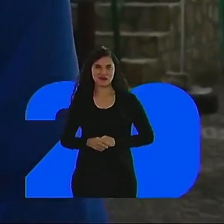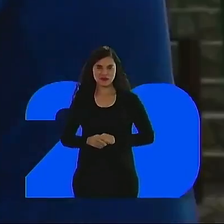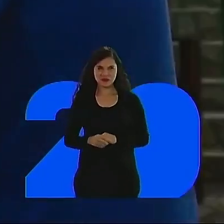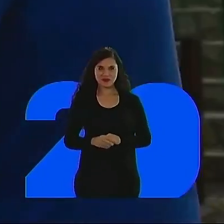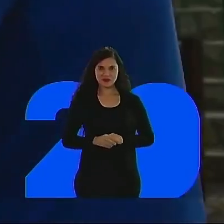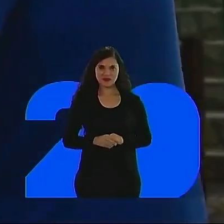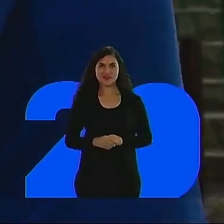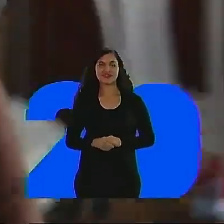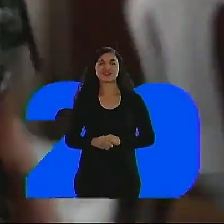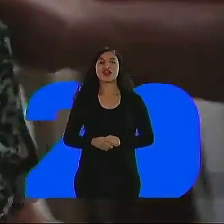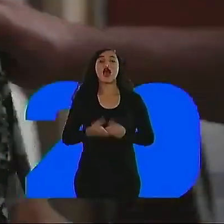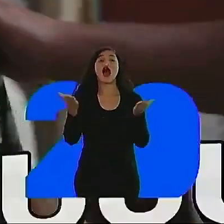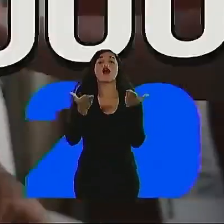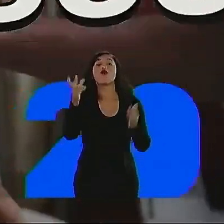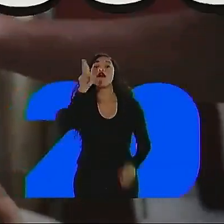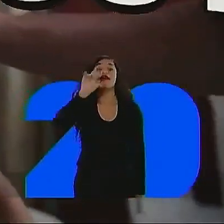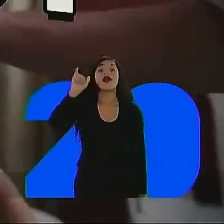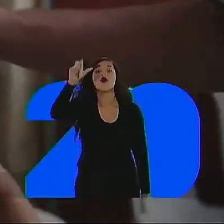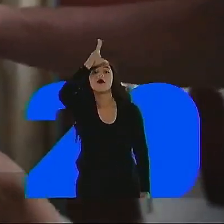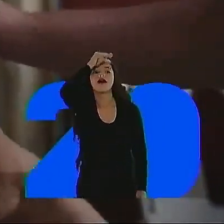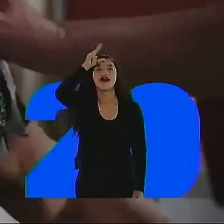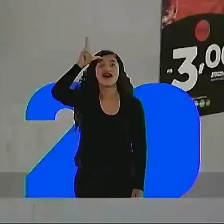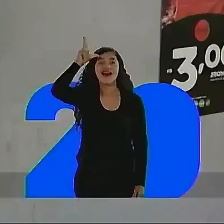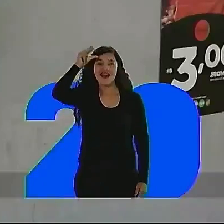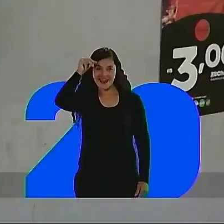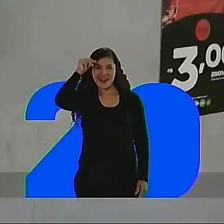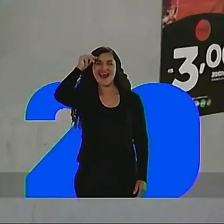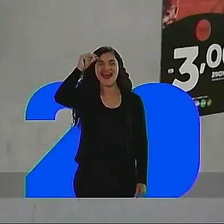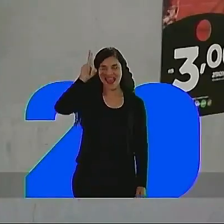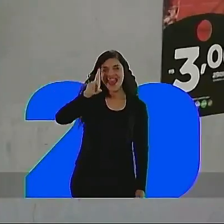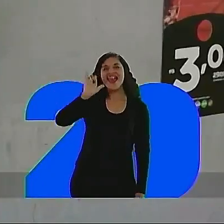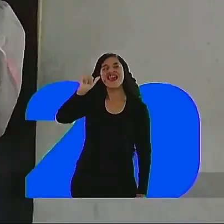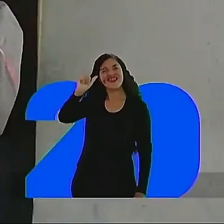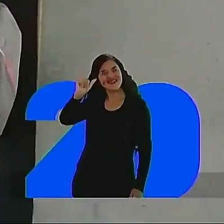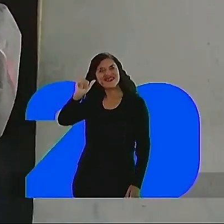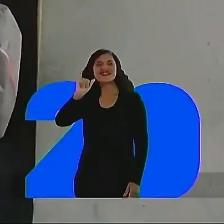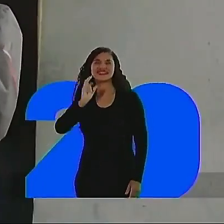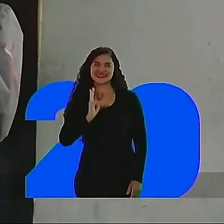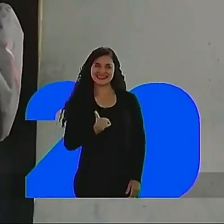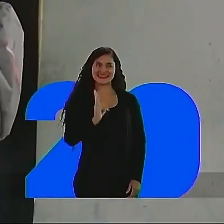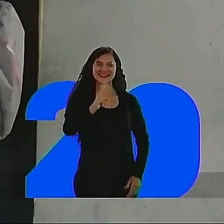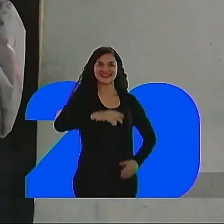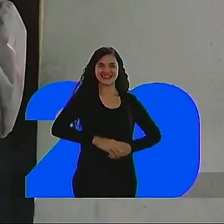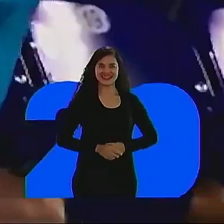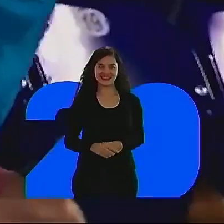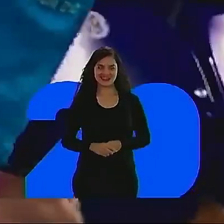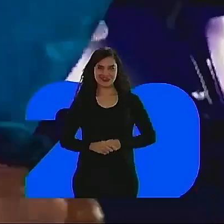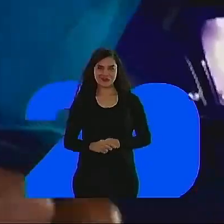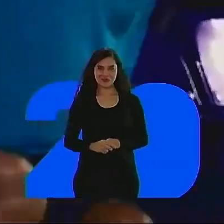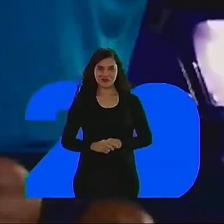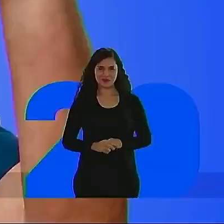vai ser um bom prefeito. Agora é ruim. É ruim na cabeça. É ruim na cabeça.